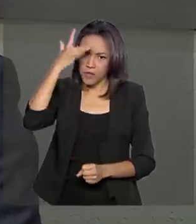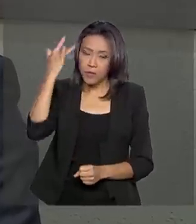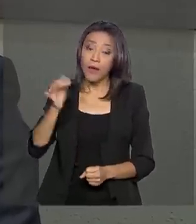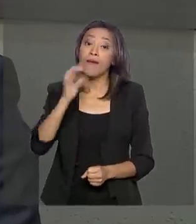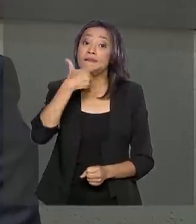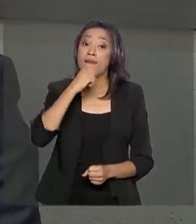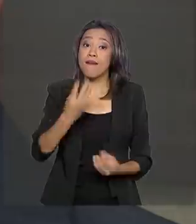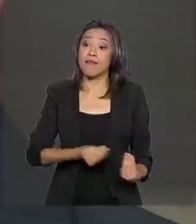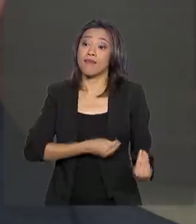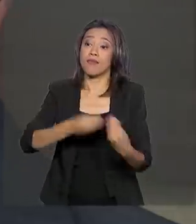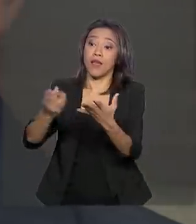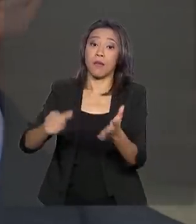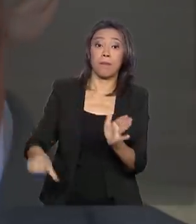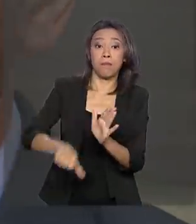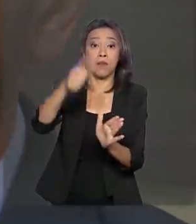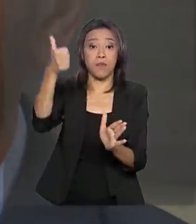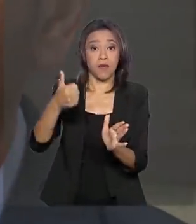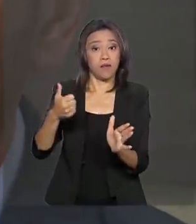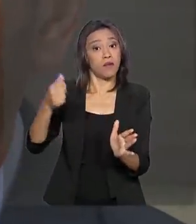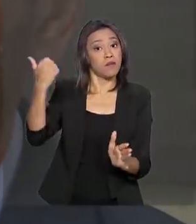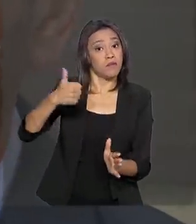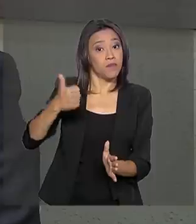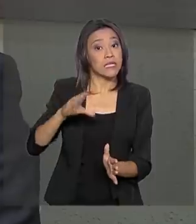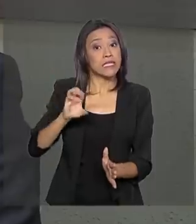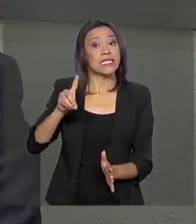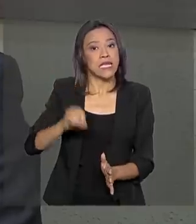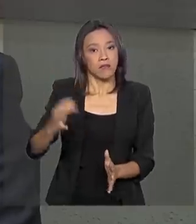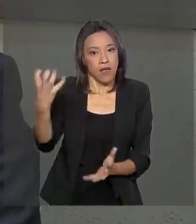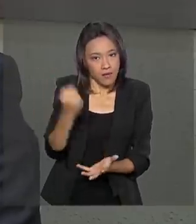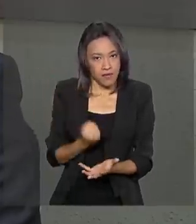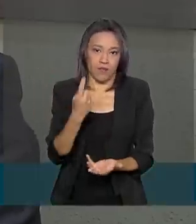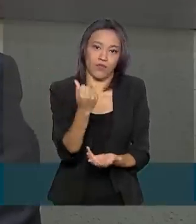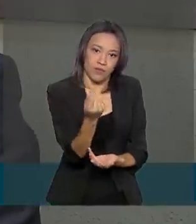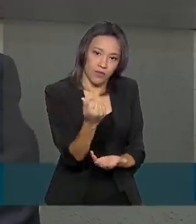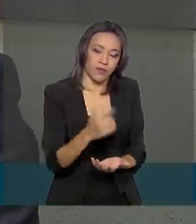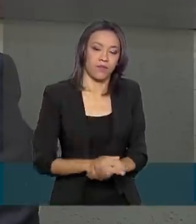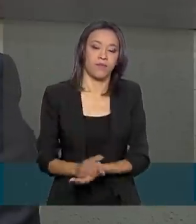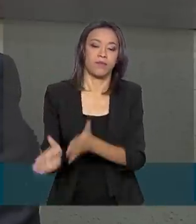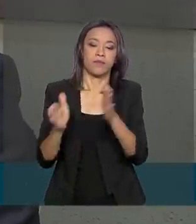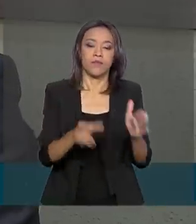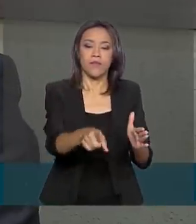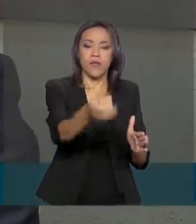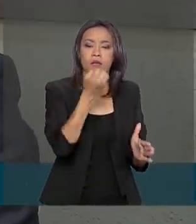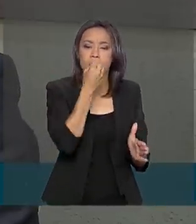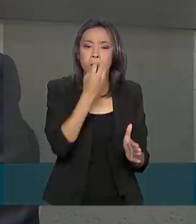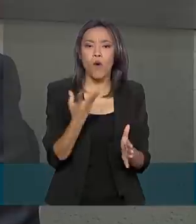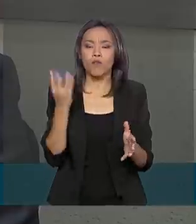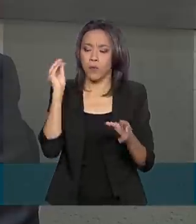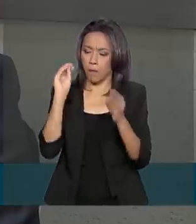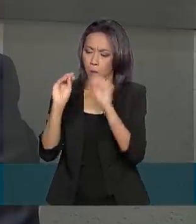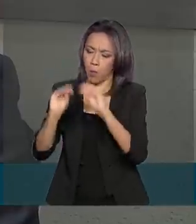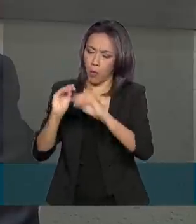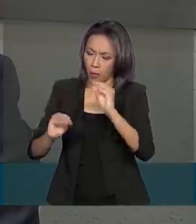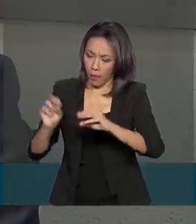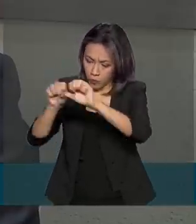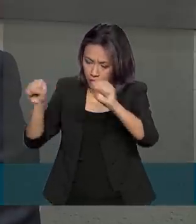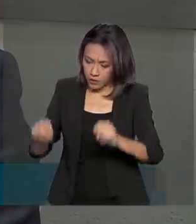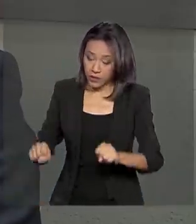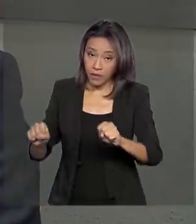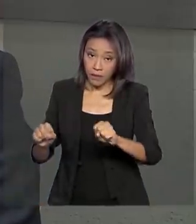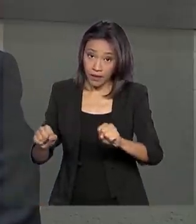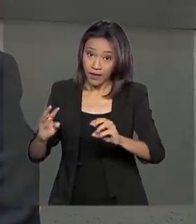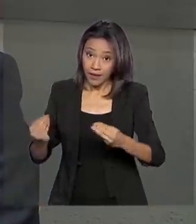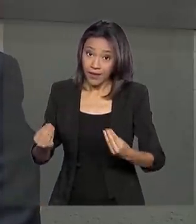a declaração primeiro recebe a restituição mais cedo. É sempre mais vantajoso você preencher o sistema e entregar antes.